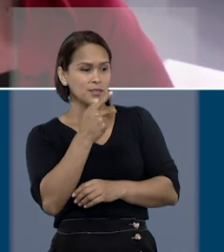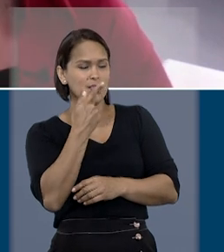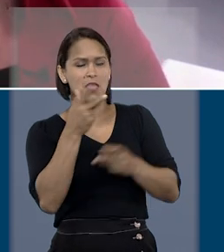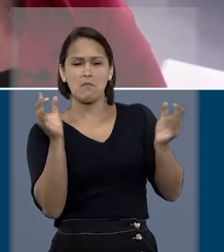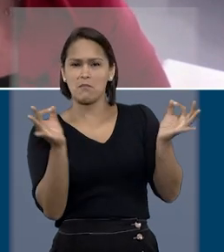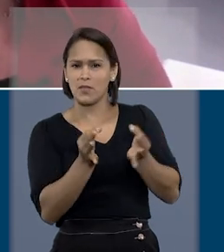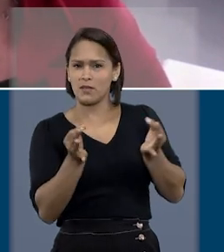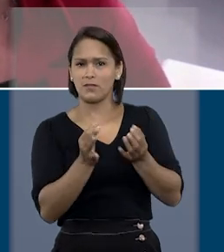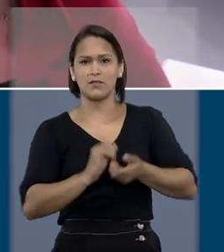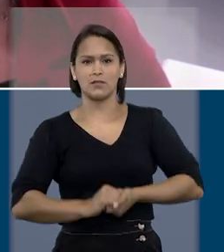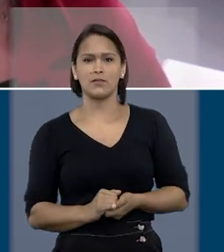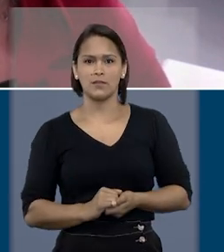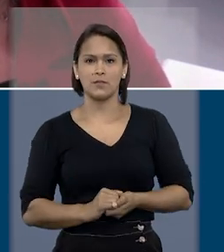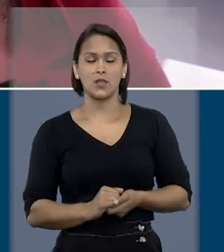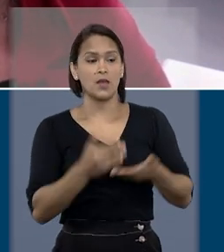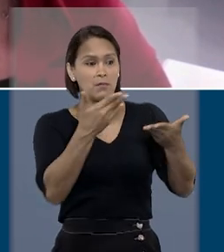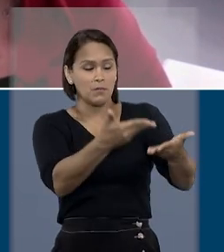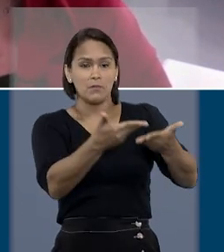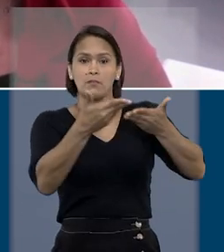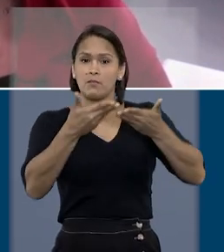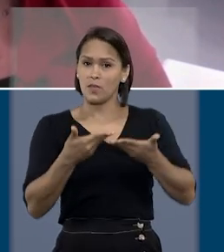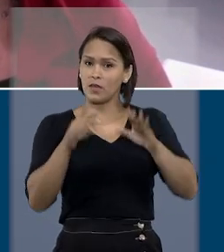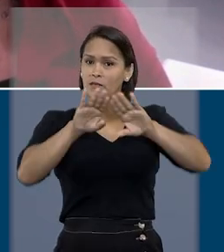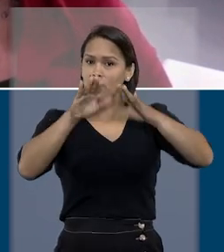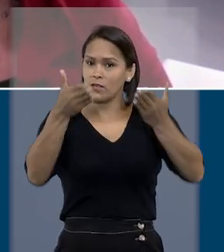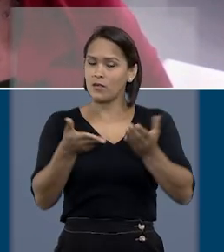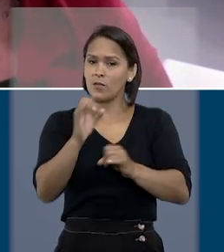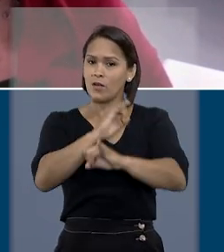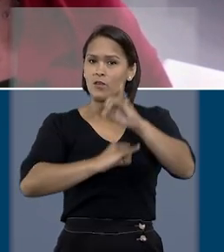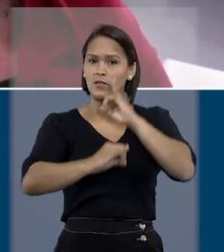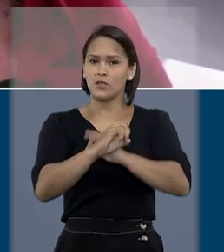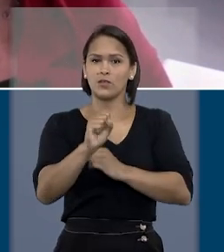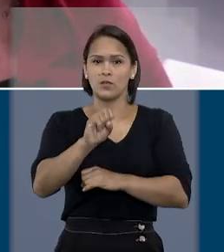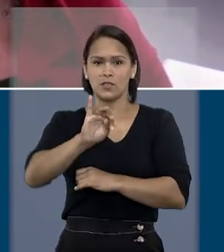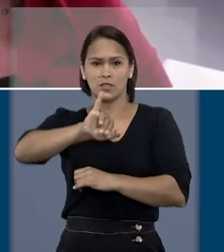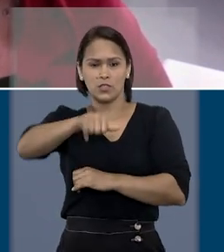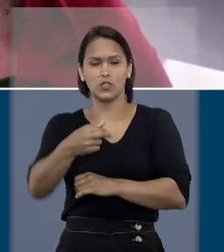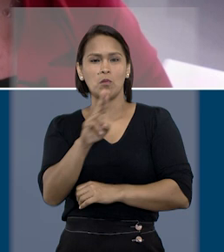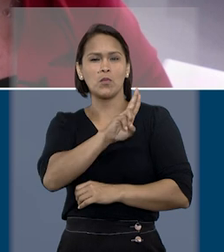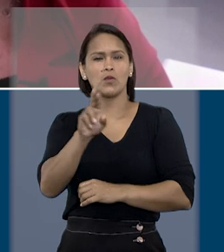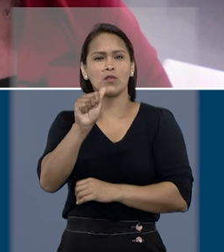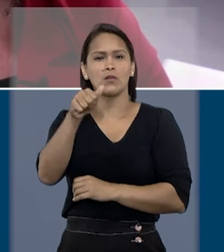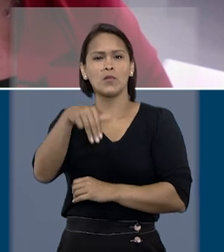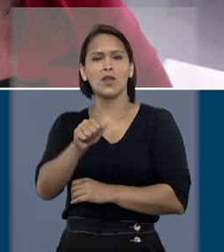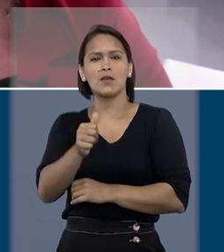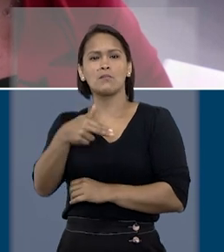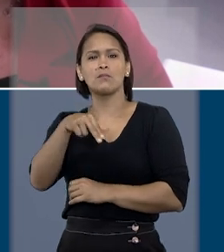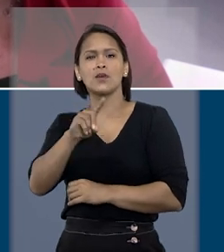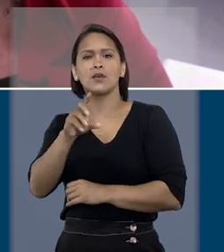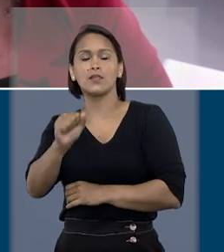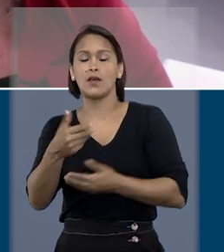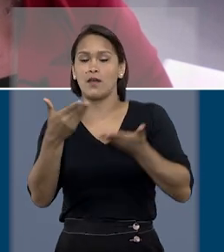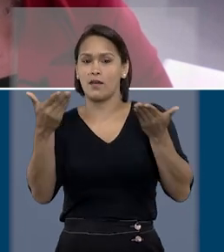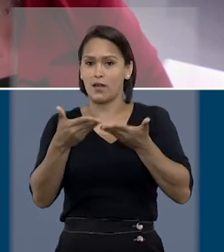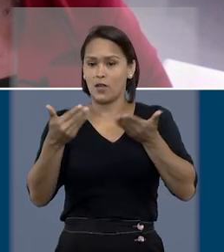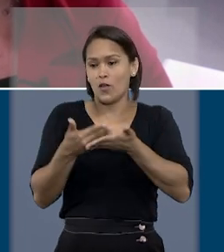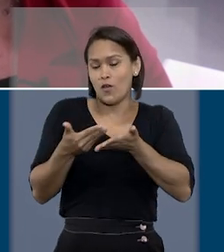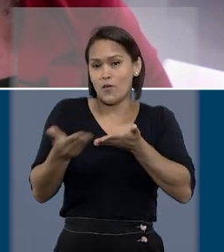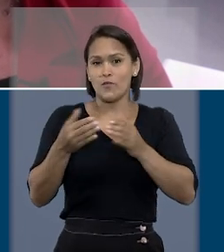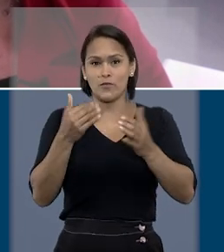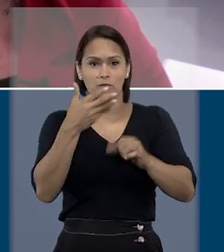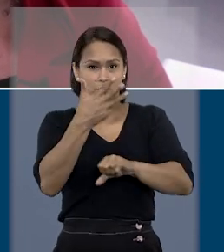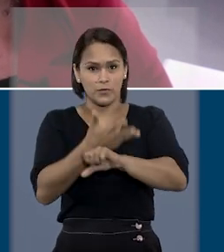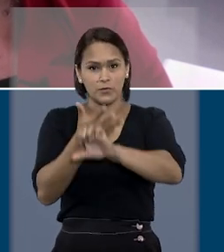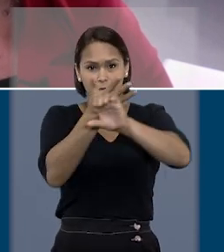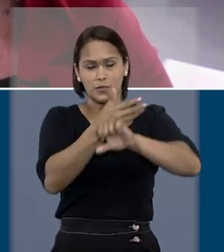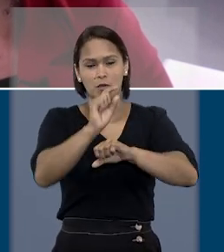Escuto perfeitamente bem. Seja muito bem-vinda ao Balcão Virtual do STJ. Meu nome é Amanda. Agora eu vou encaminhar a sua